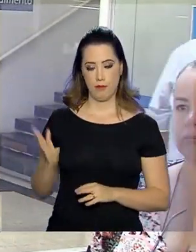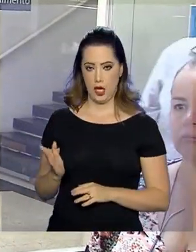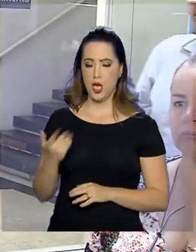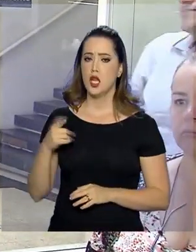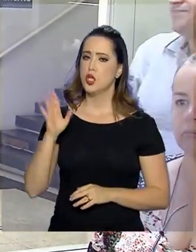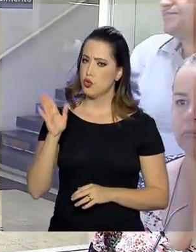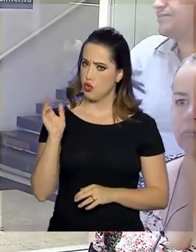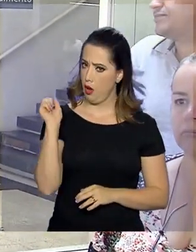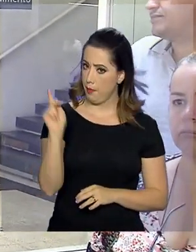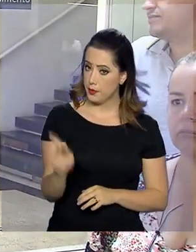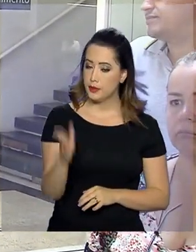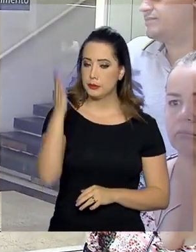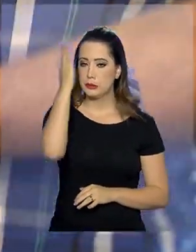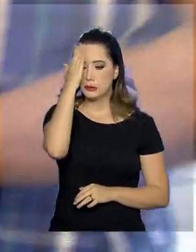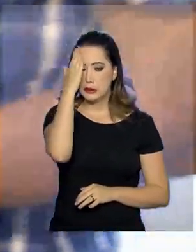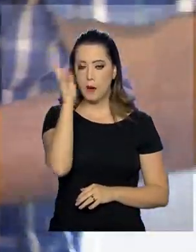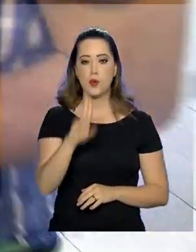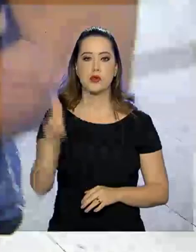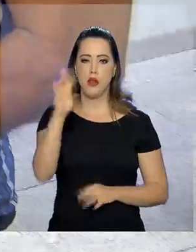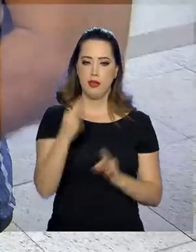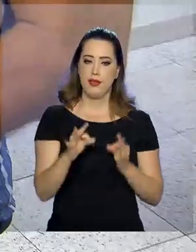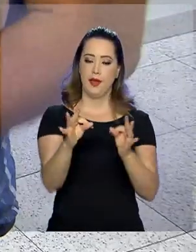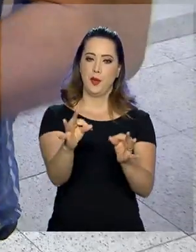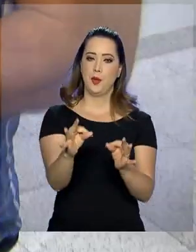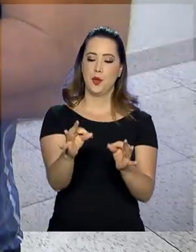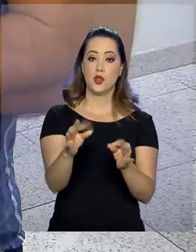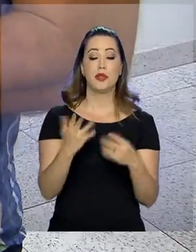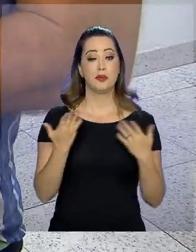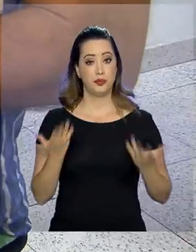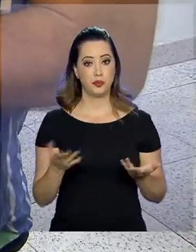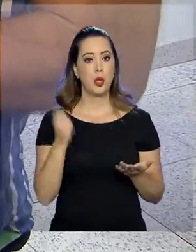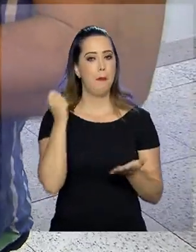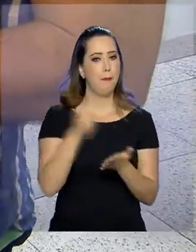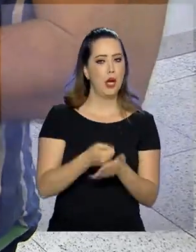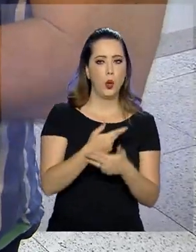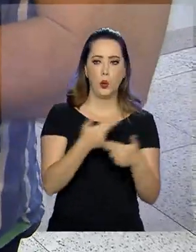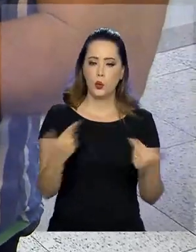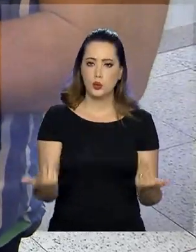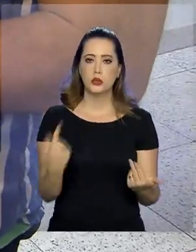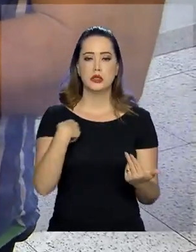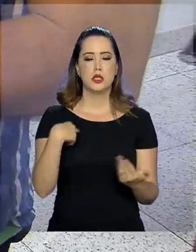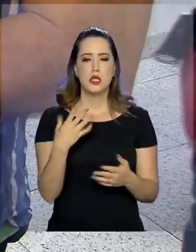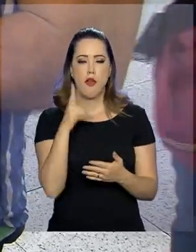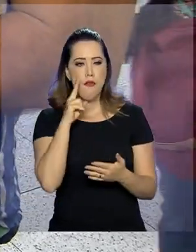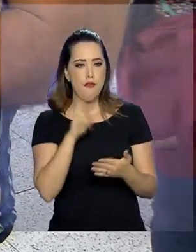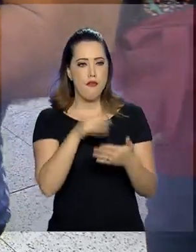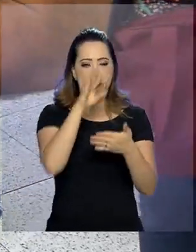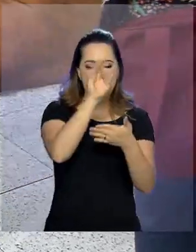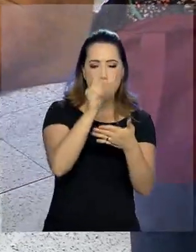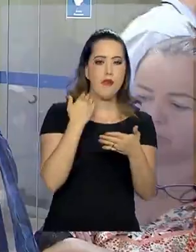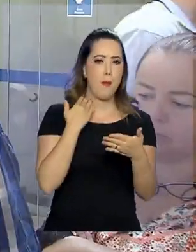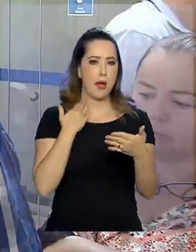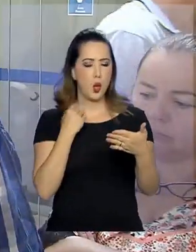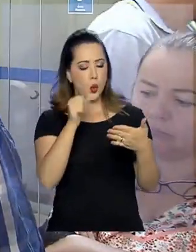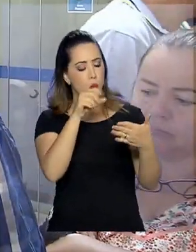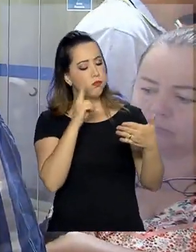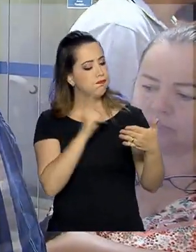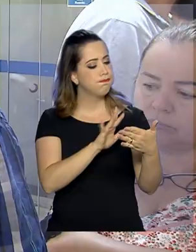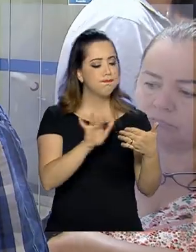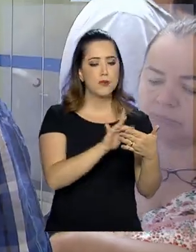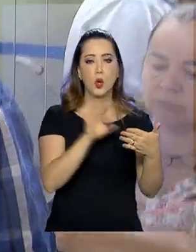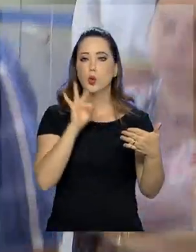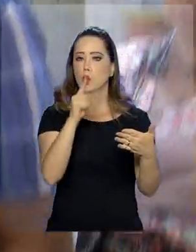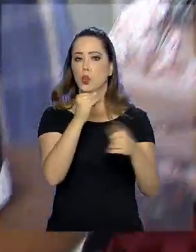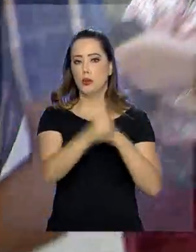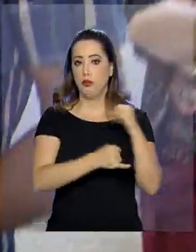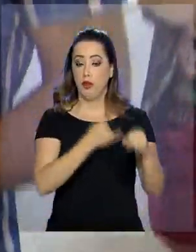é aposentado e sabe usar a tecnologia a seu favor. Paga contas, tira saldo e solicita benefícios, tudo pela